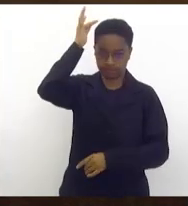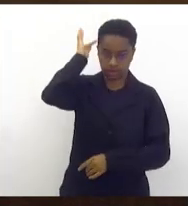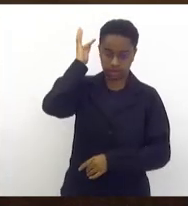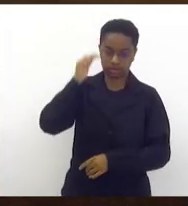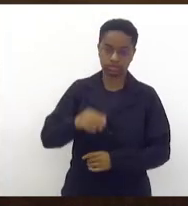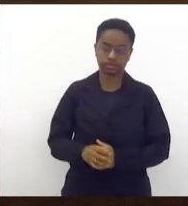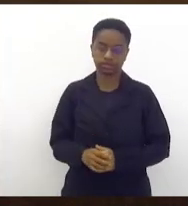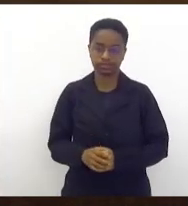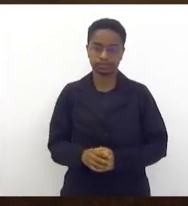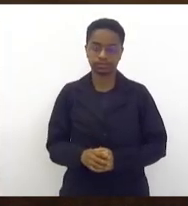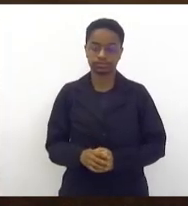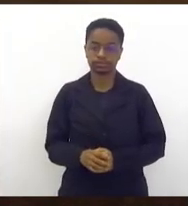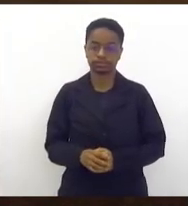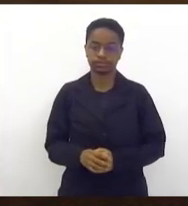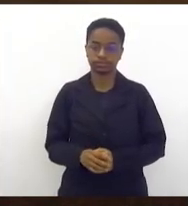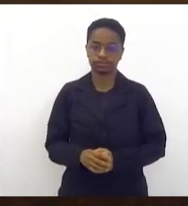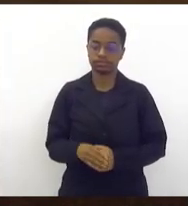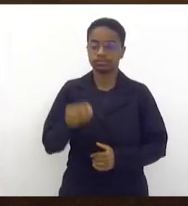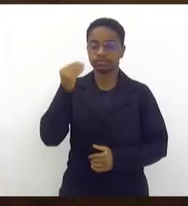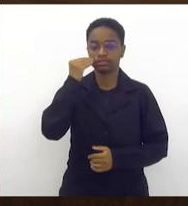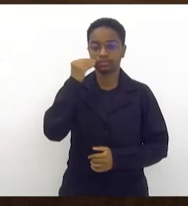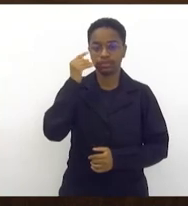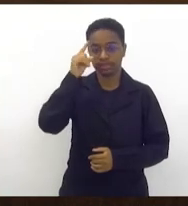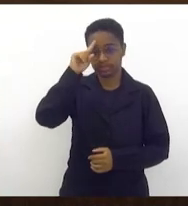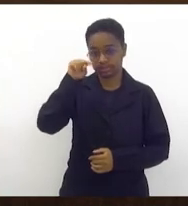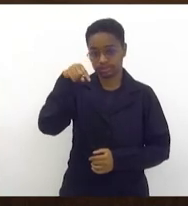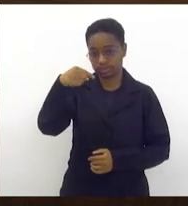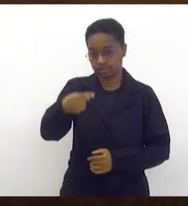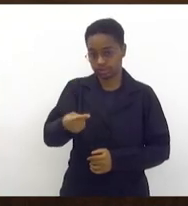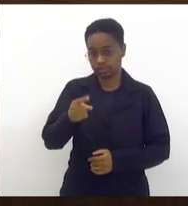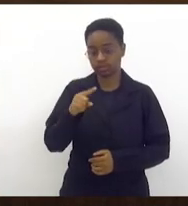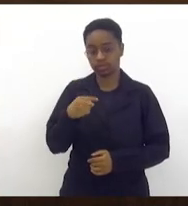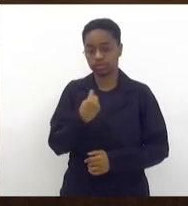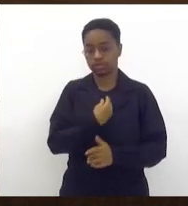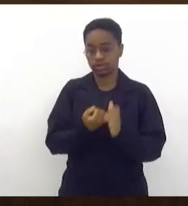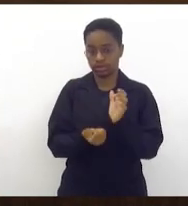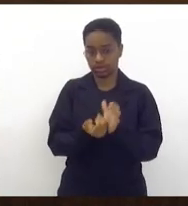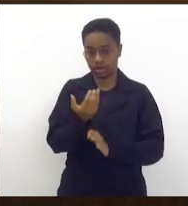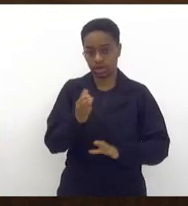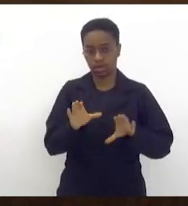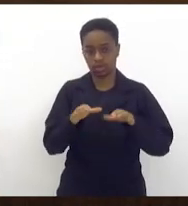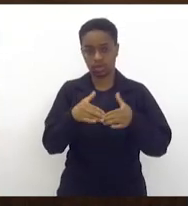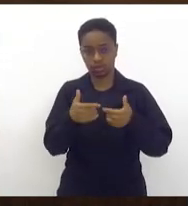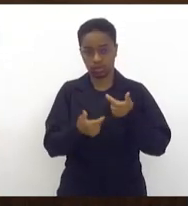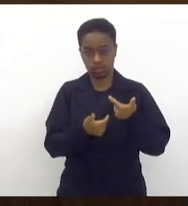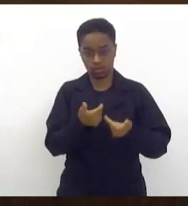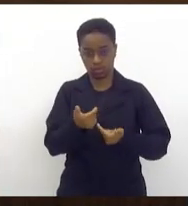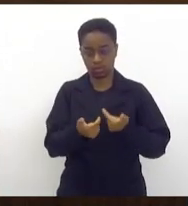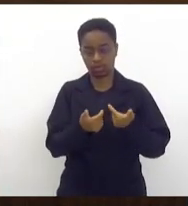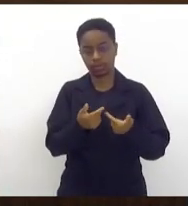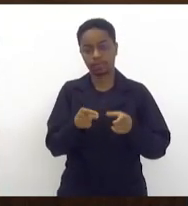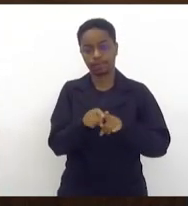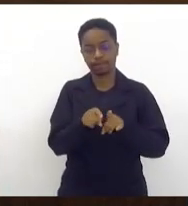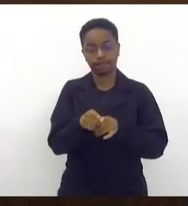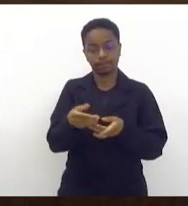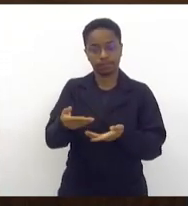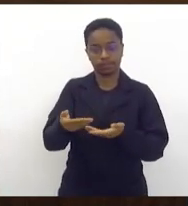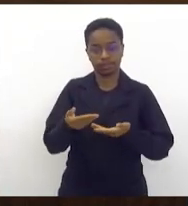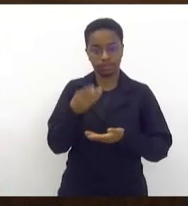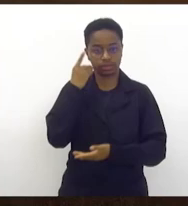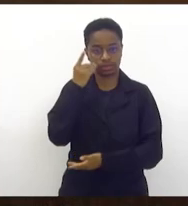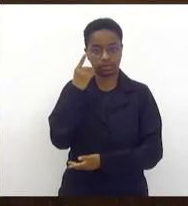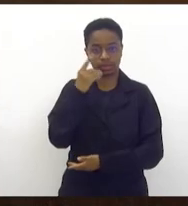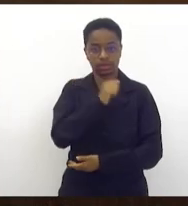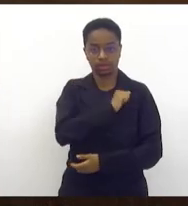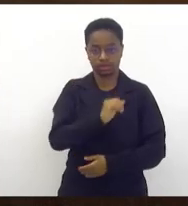para que possamos, na semana que vem, instalar a frente parlamentar, convocar, o deputado André